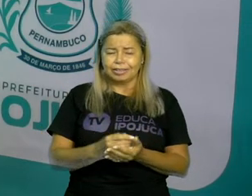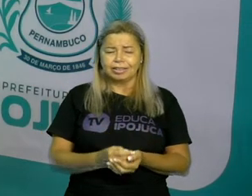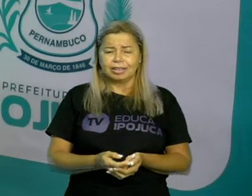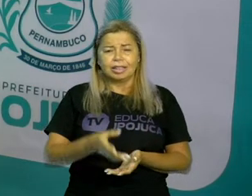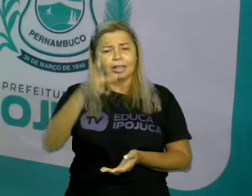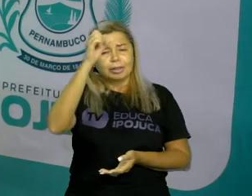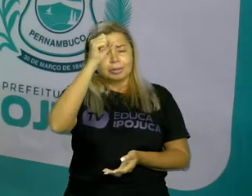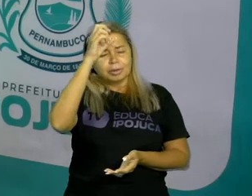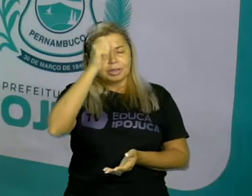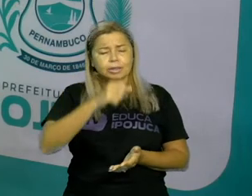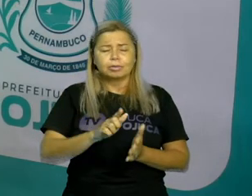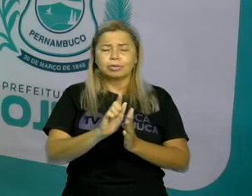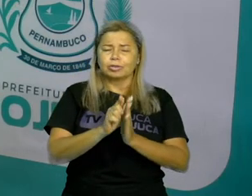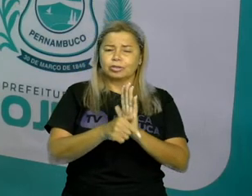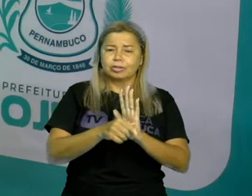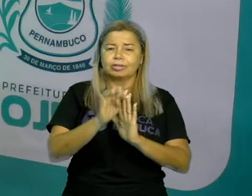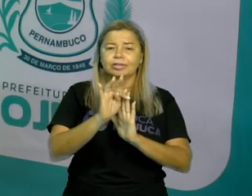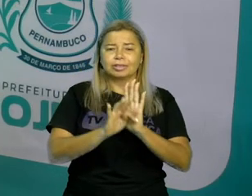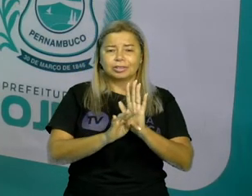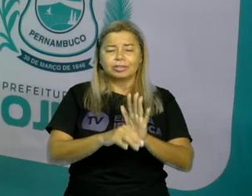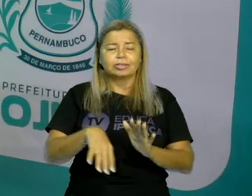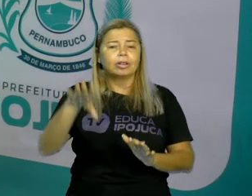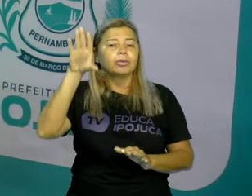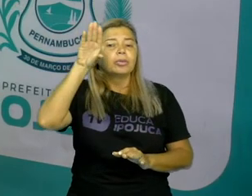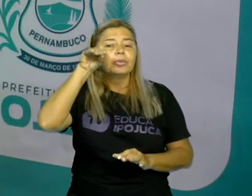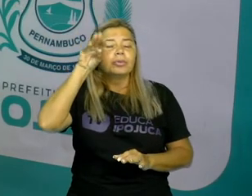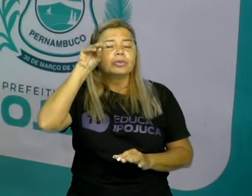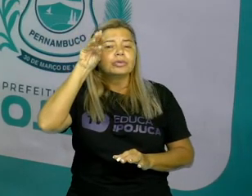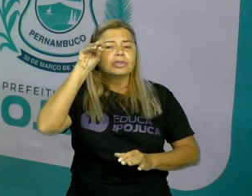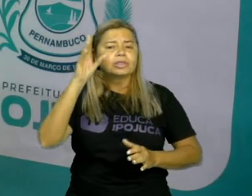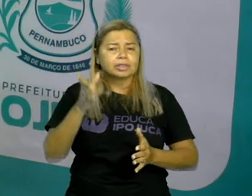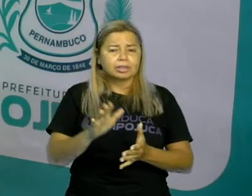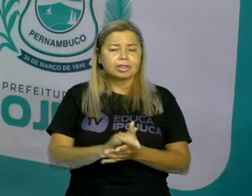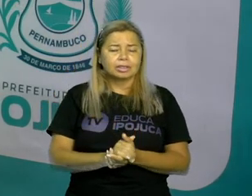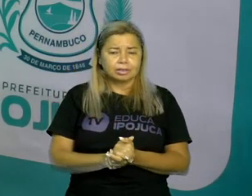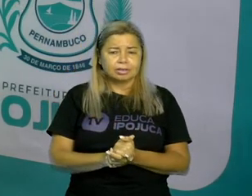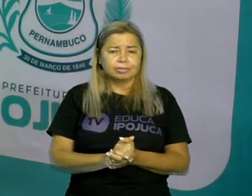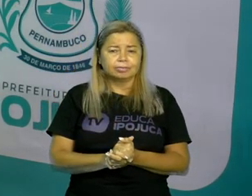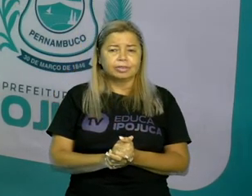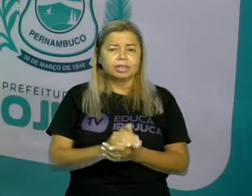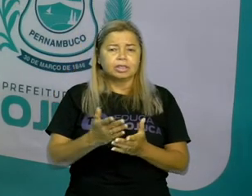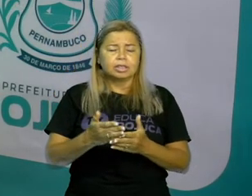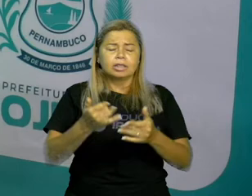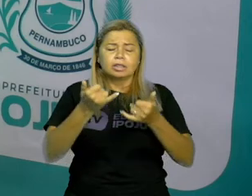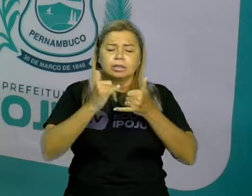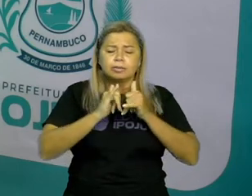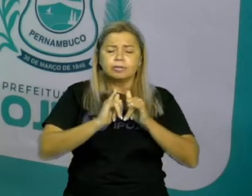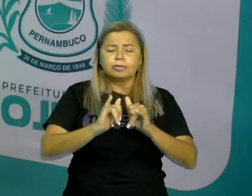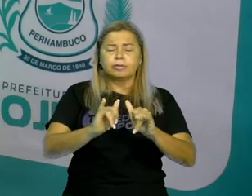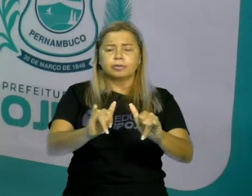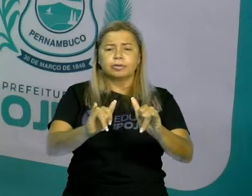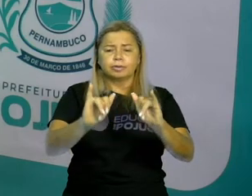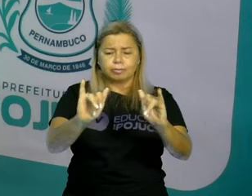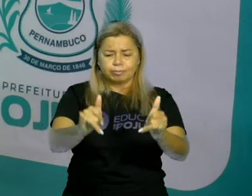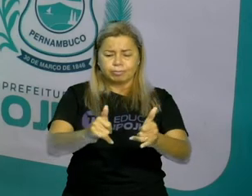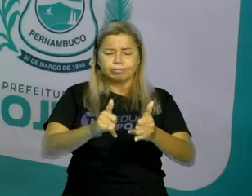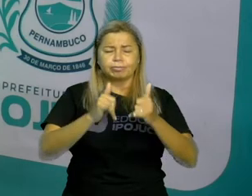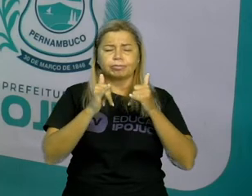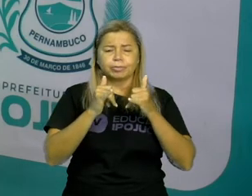um gênero textual chamado curiosidade, na qual transmite para nós